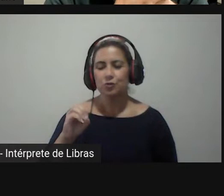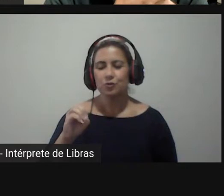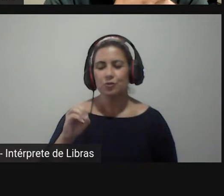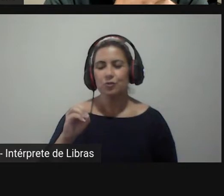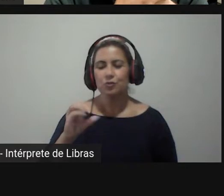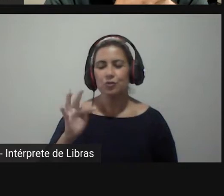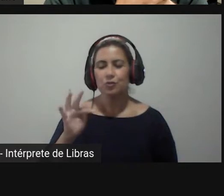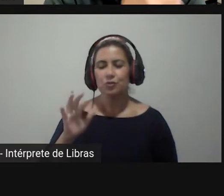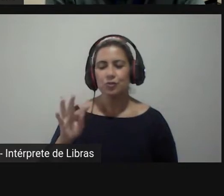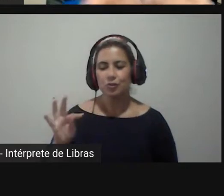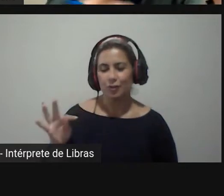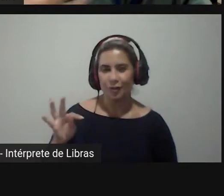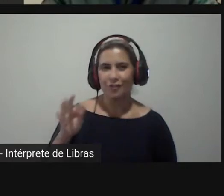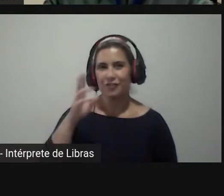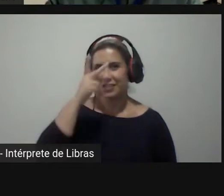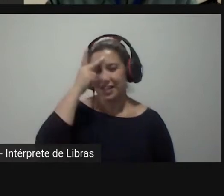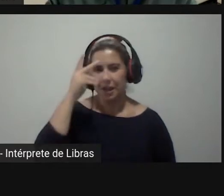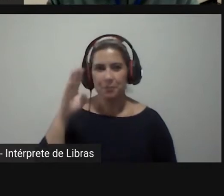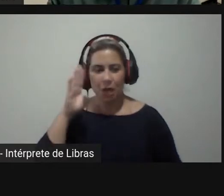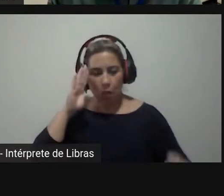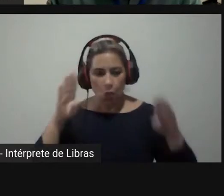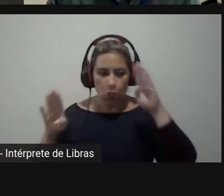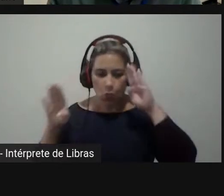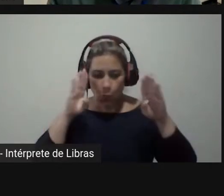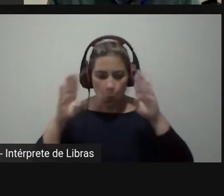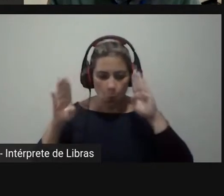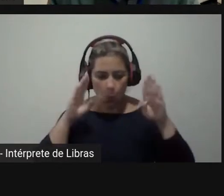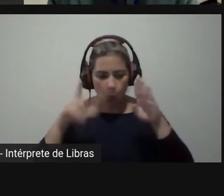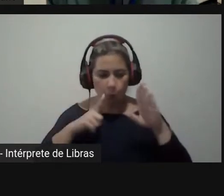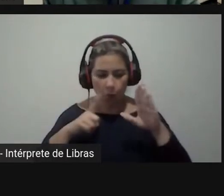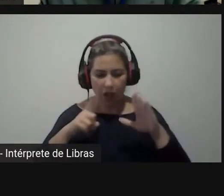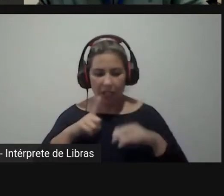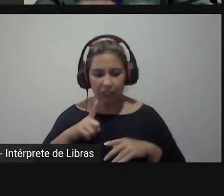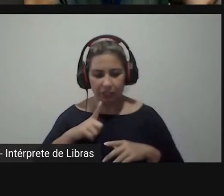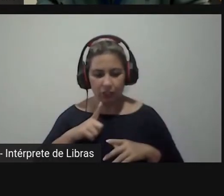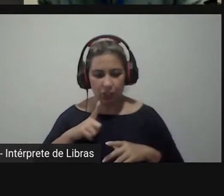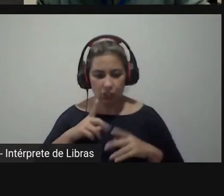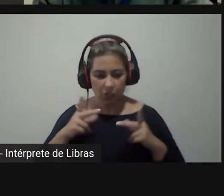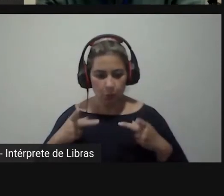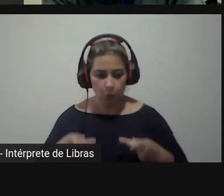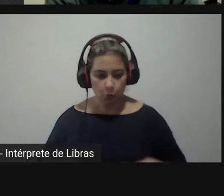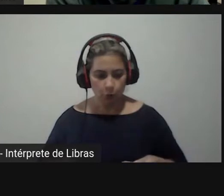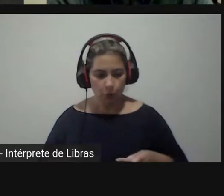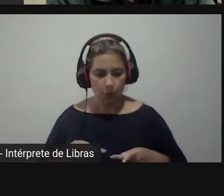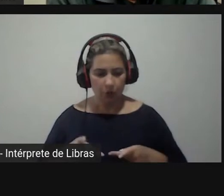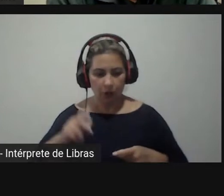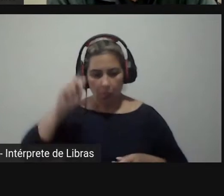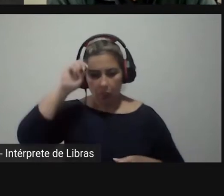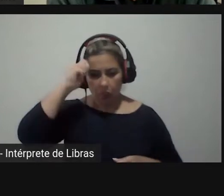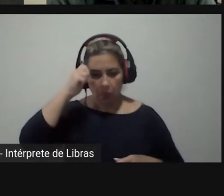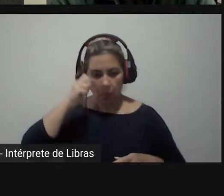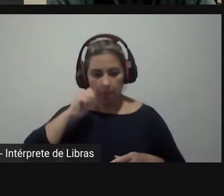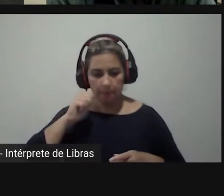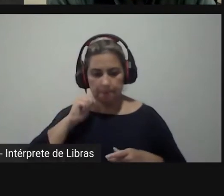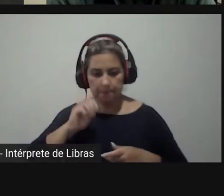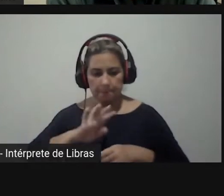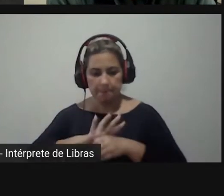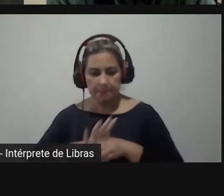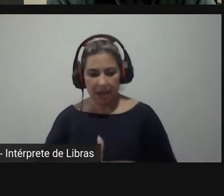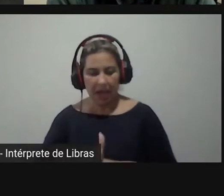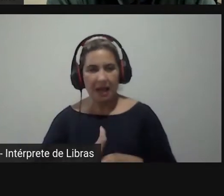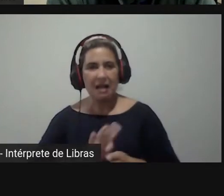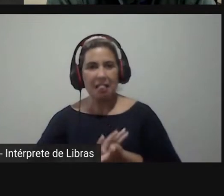comportamento racista você começou falando do comportamento humano né e a Microsoft criou um robô para fazer uma